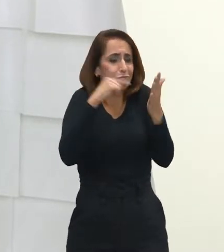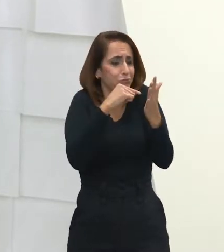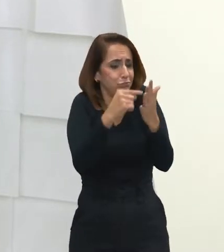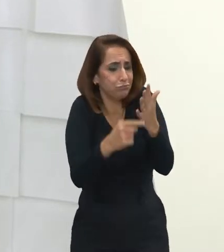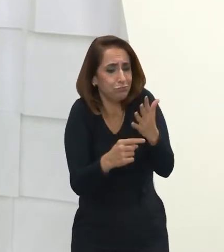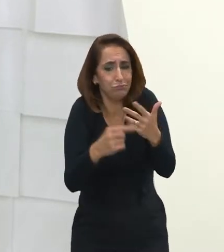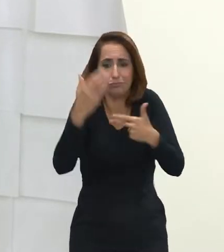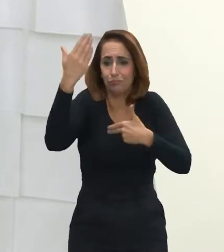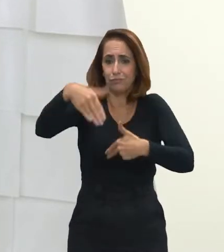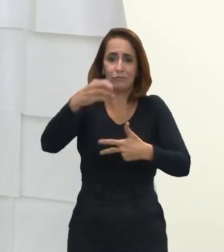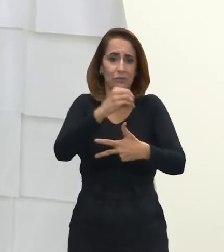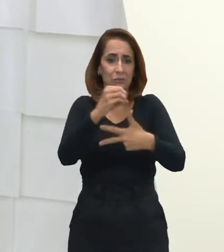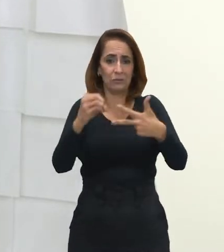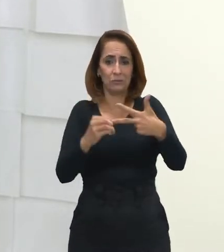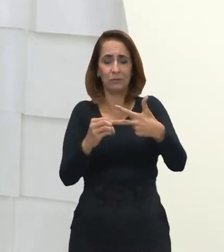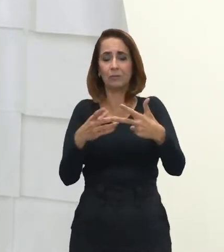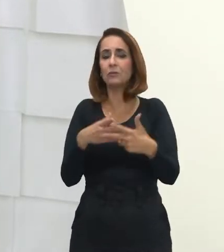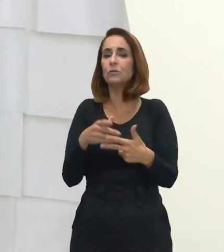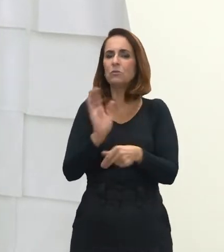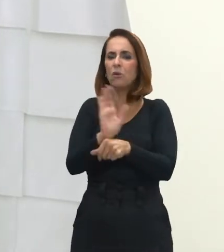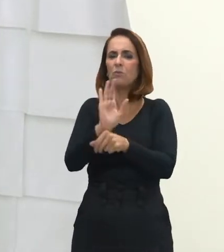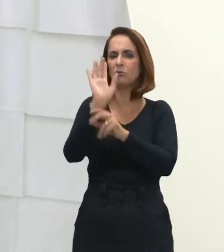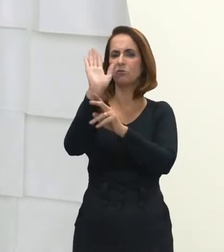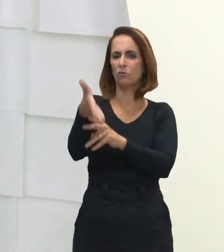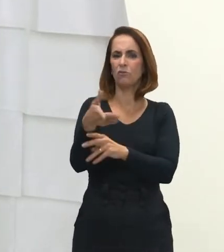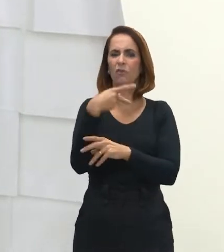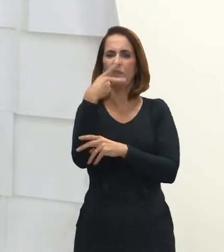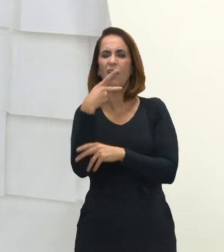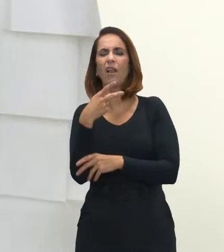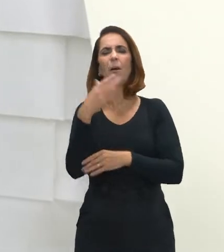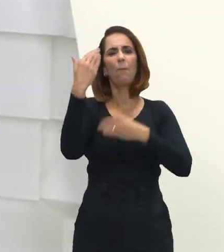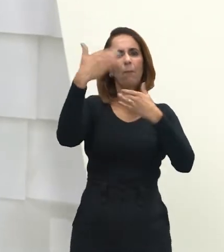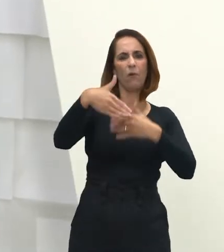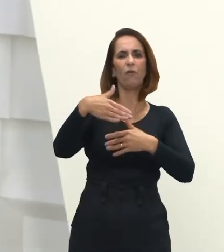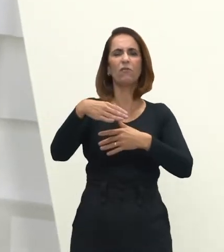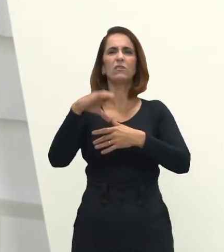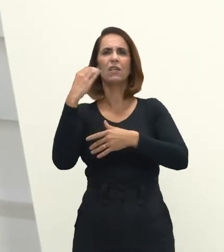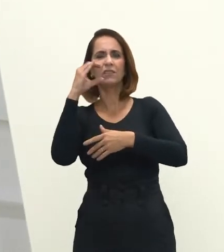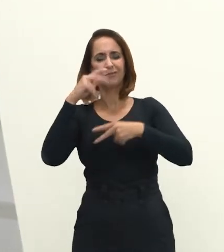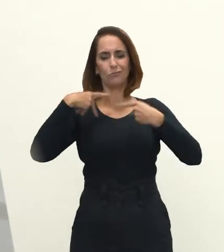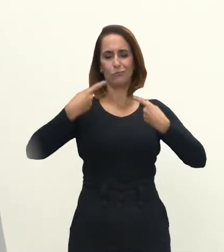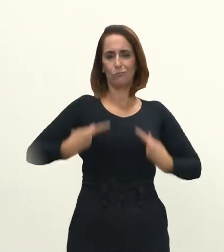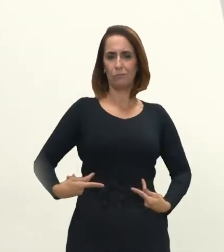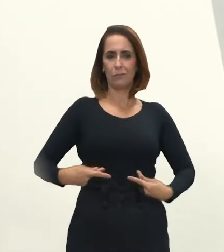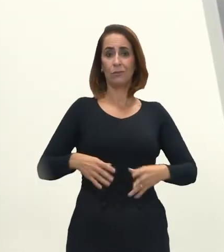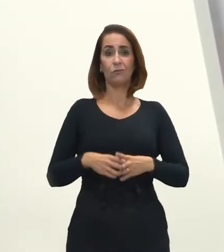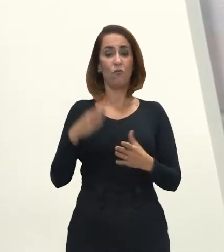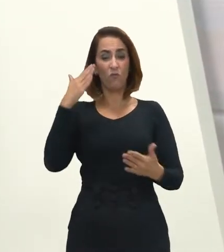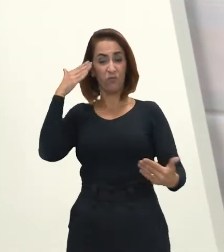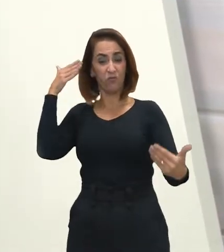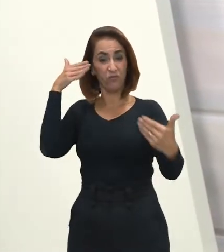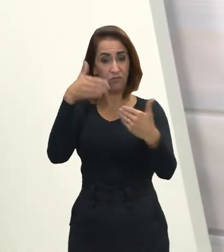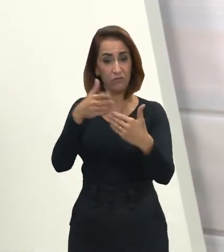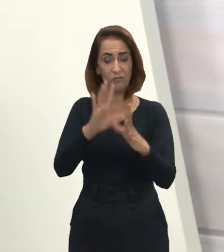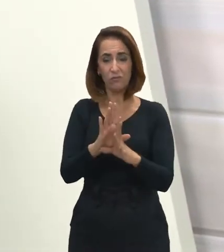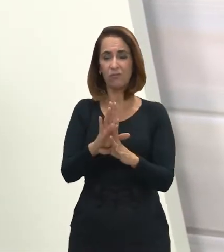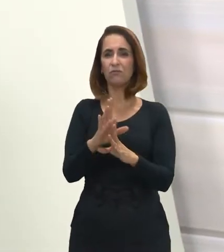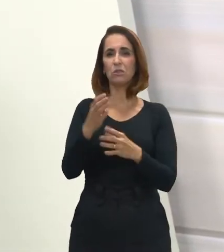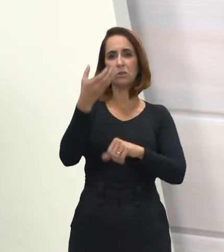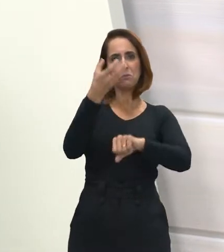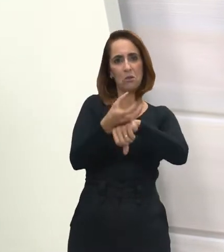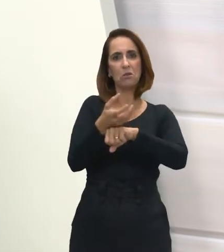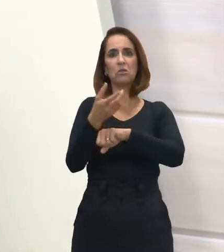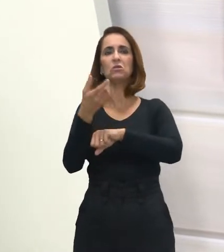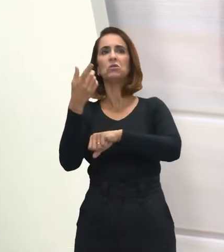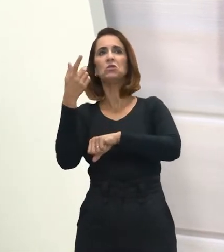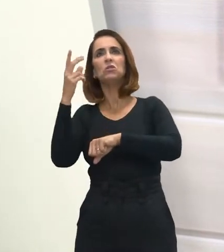provas do Enem. E o programa de hoje vai falar sobre as provas da área de Ciências Humanas, com foco nas disciplinas de História e